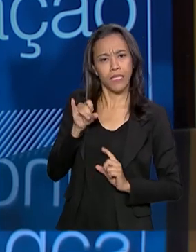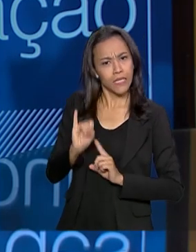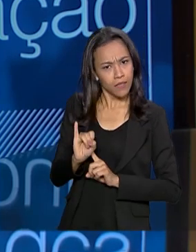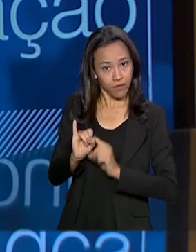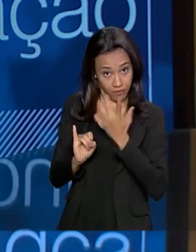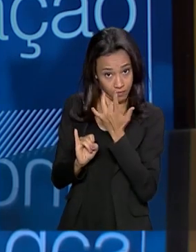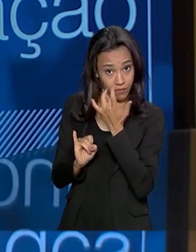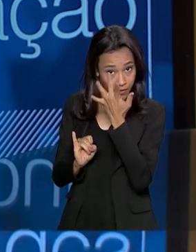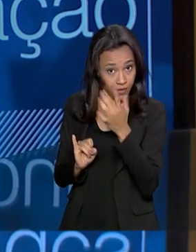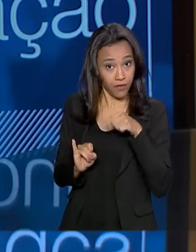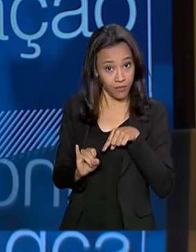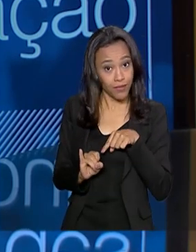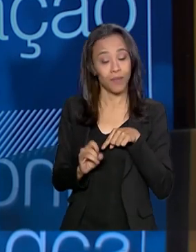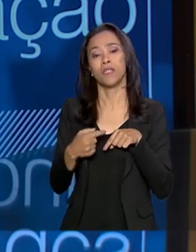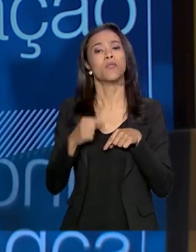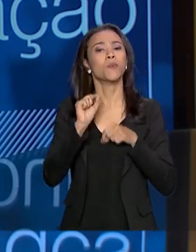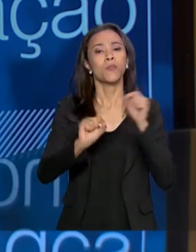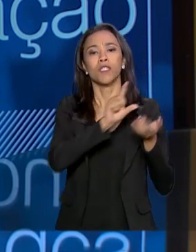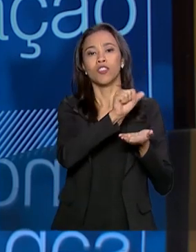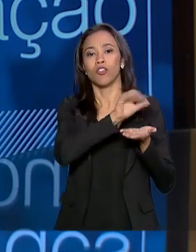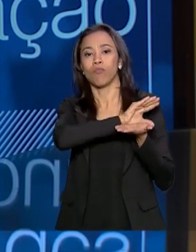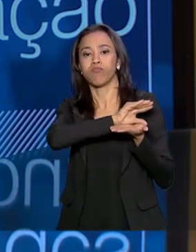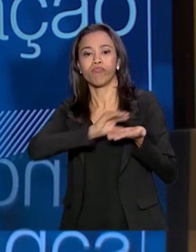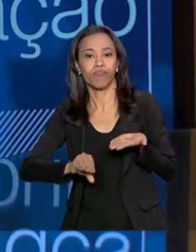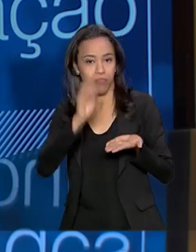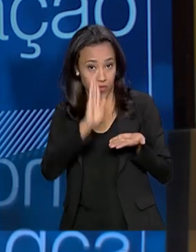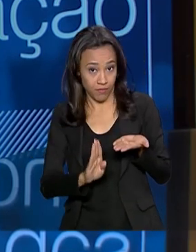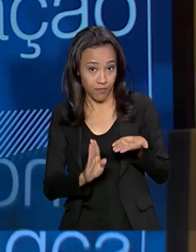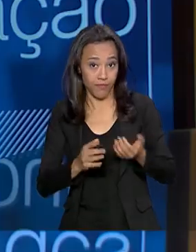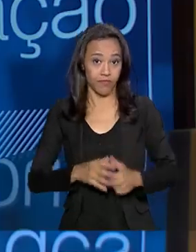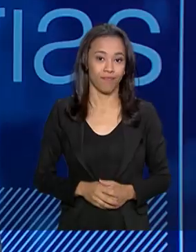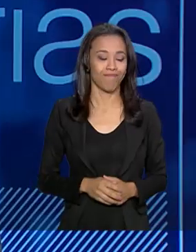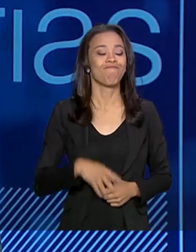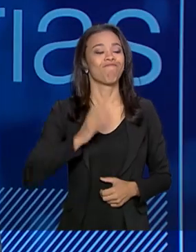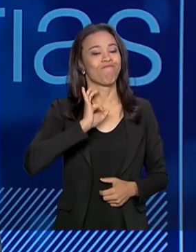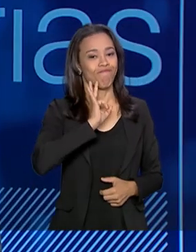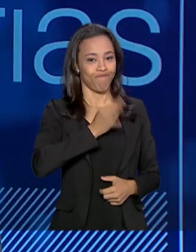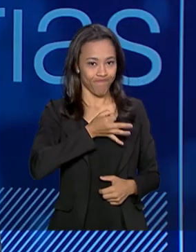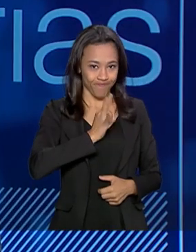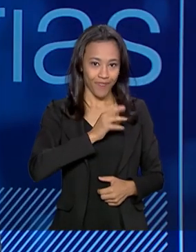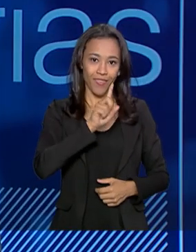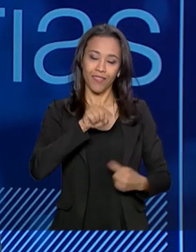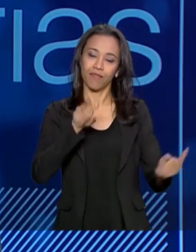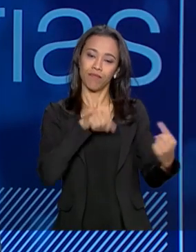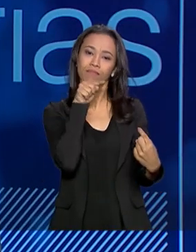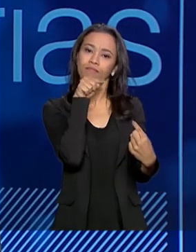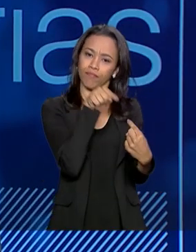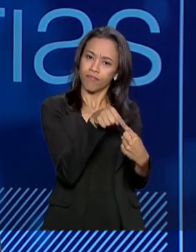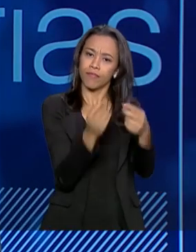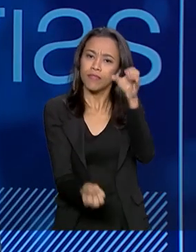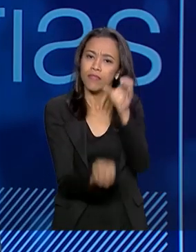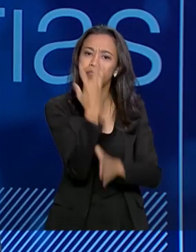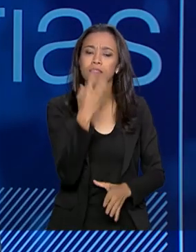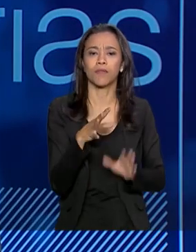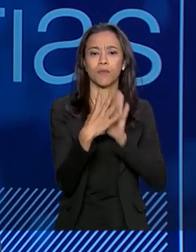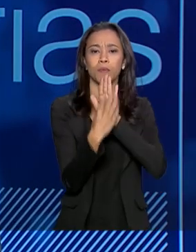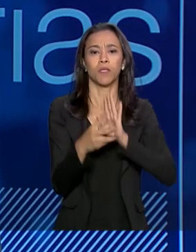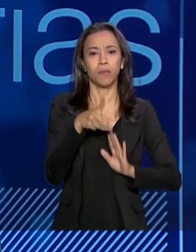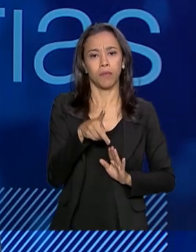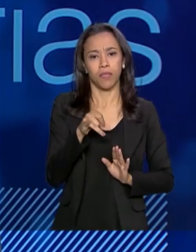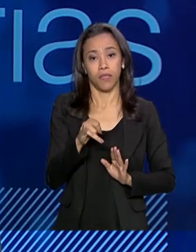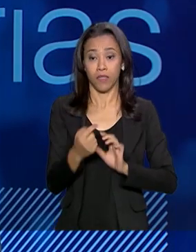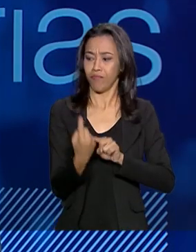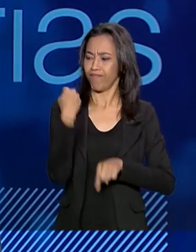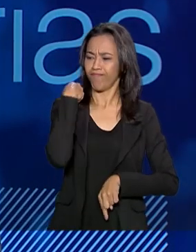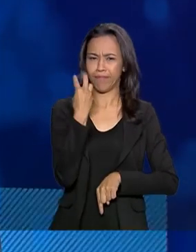mais fácil se investir no Brasil? Com certeza. Esse foi o objetivo da criação do PPI há três anos.